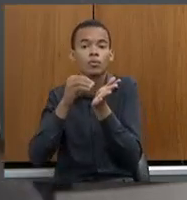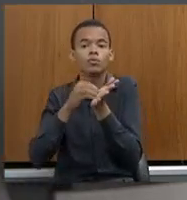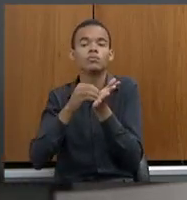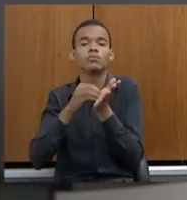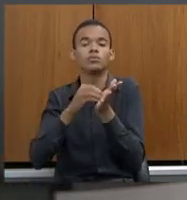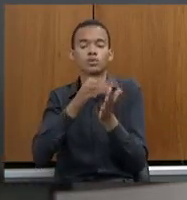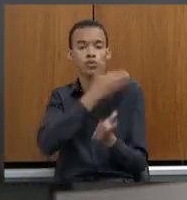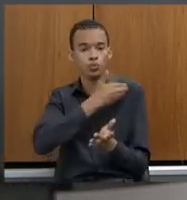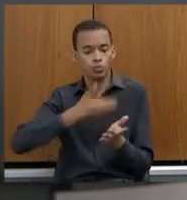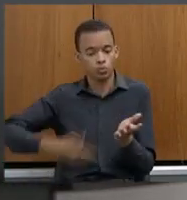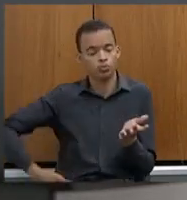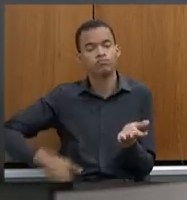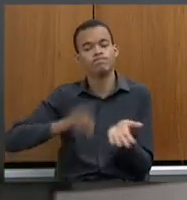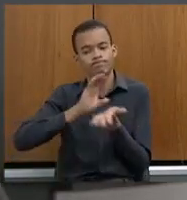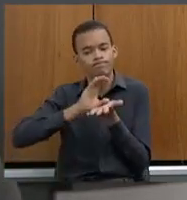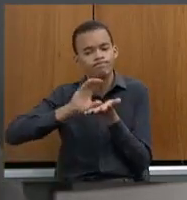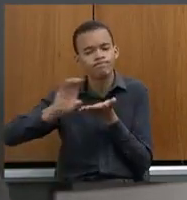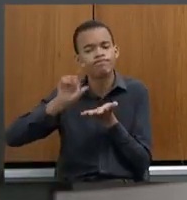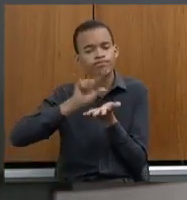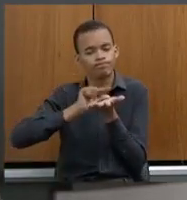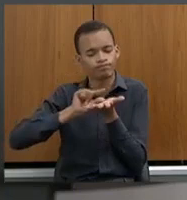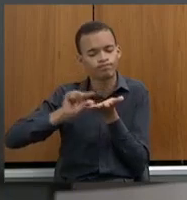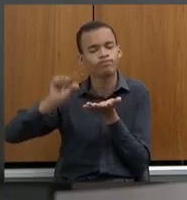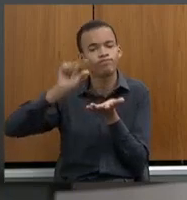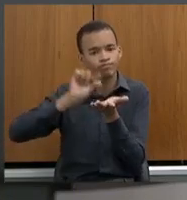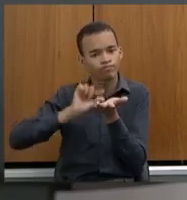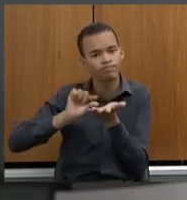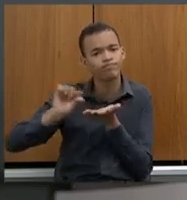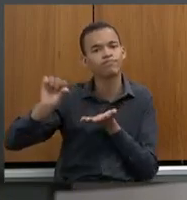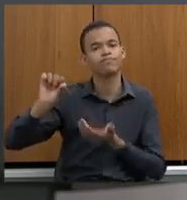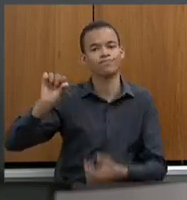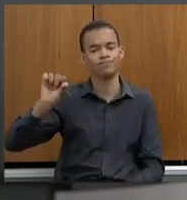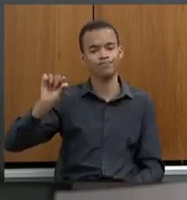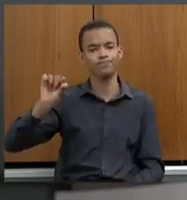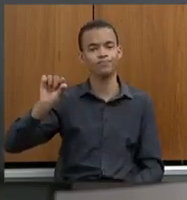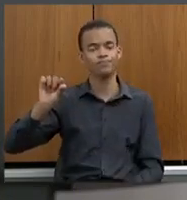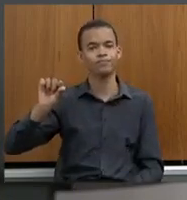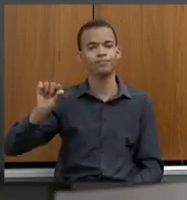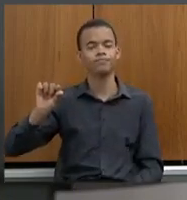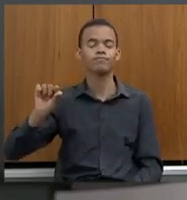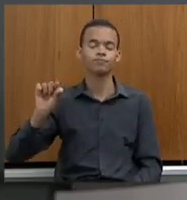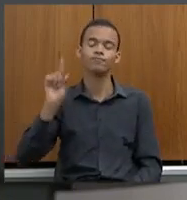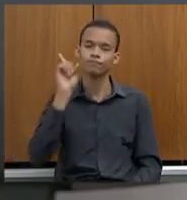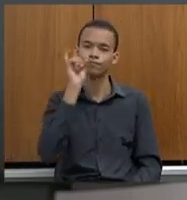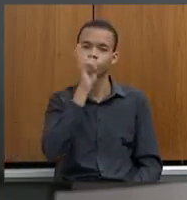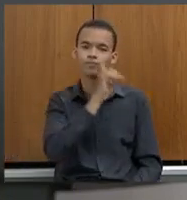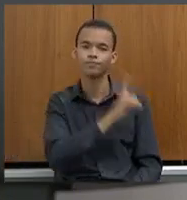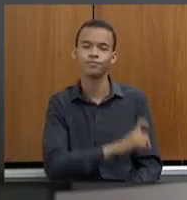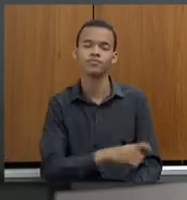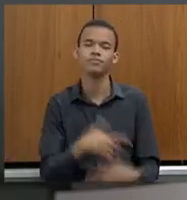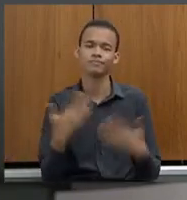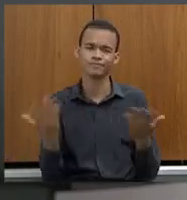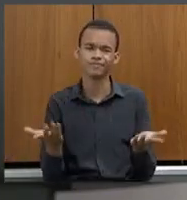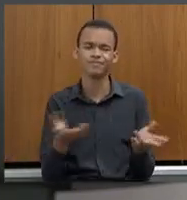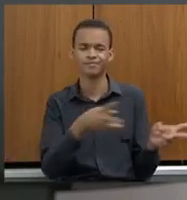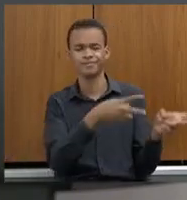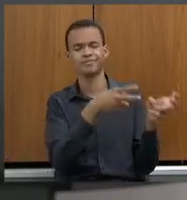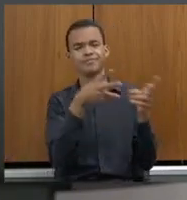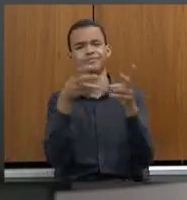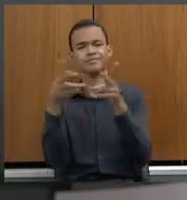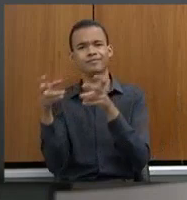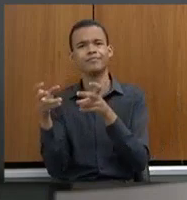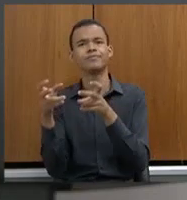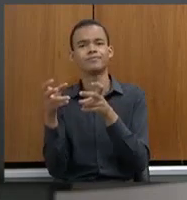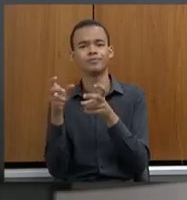governo vem mitigando esses recursos há muito tempo. Então, nós percebemos aqui em várias áreas aqui da